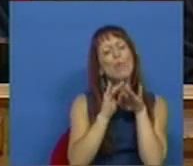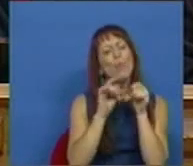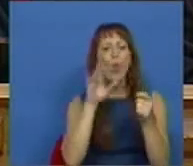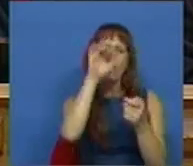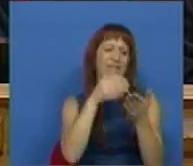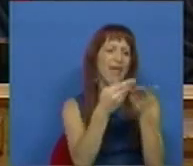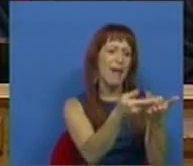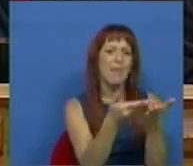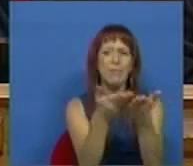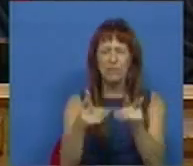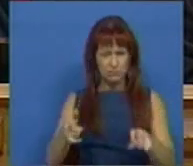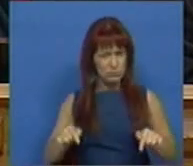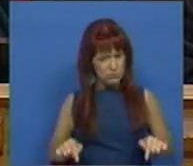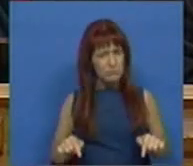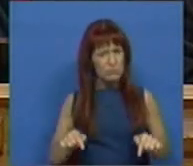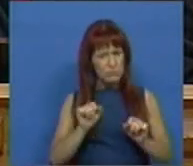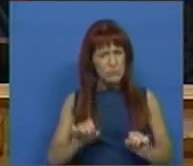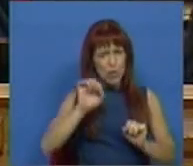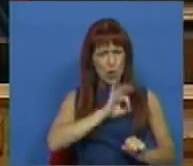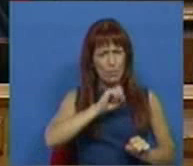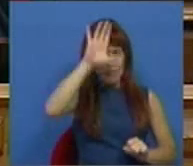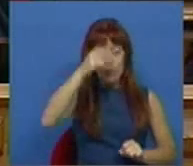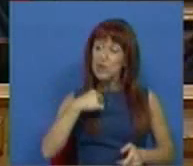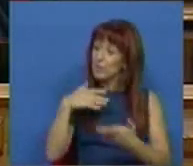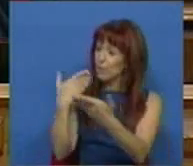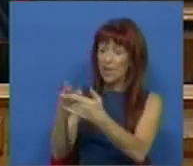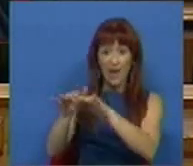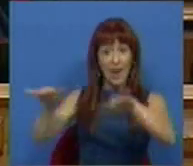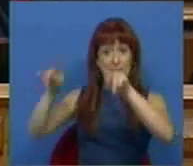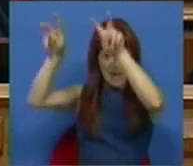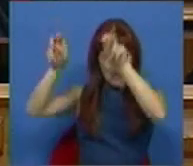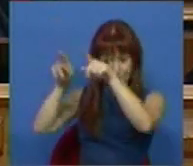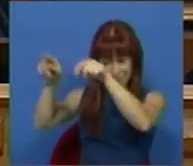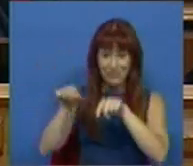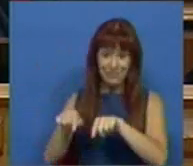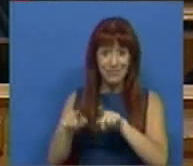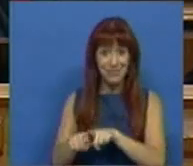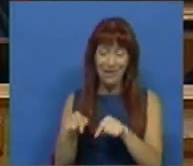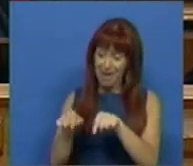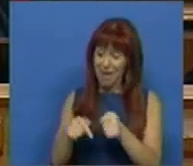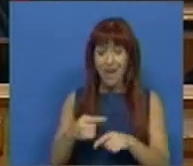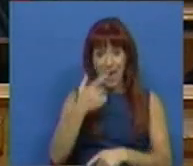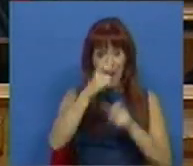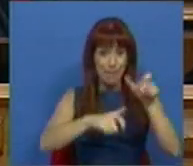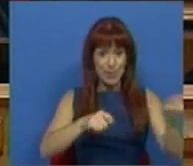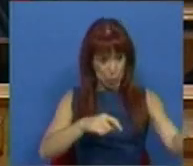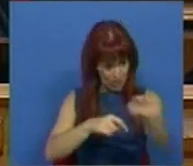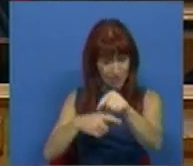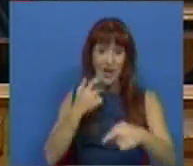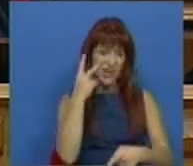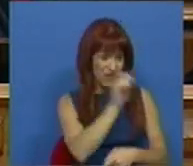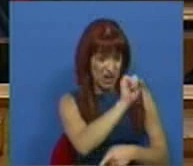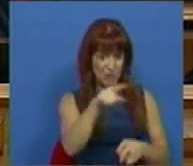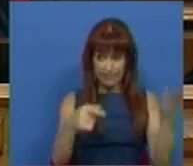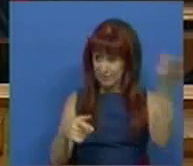Governo lhes dá. Foi isto que o Sr. Primeiro-Ministro foi colocar na mesa. Foi este, eram estas as pessoas, estas as